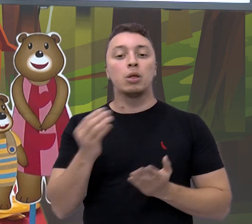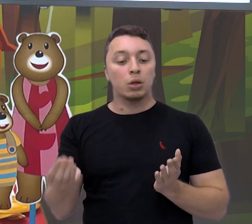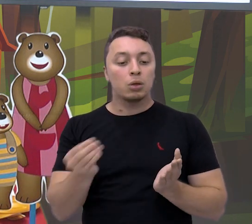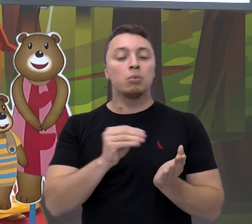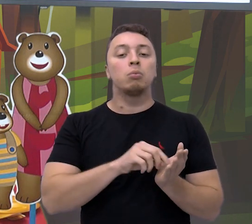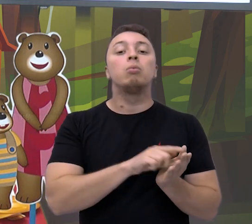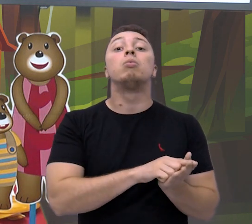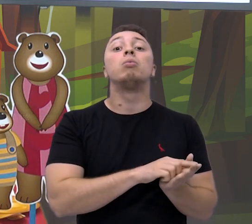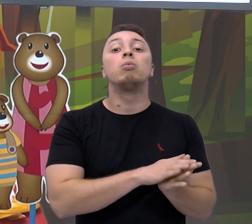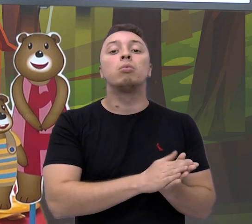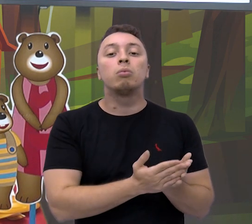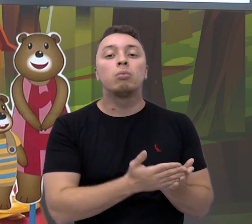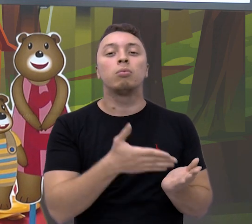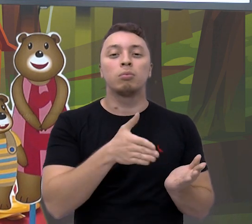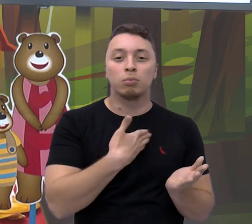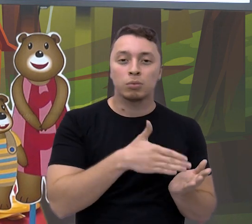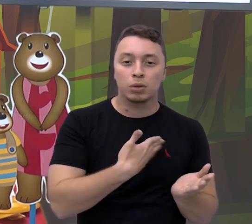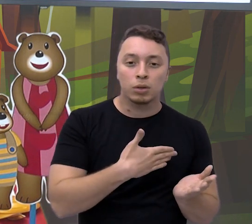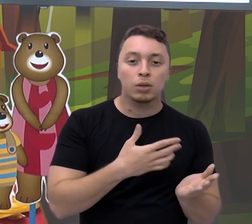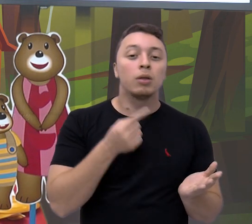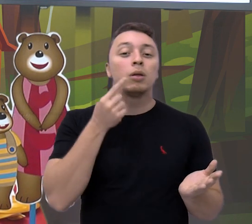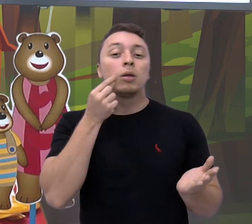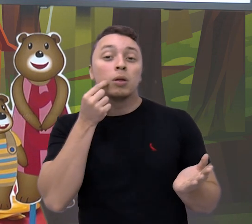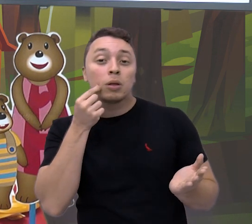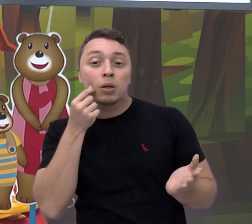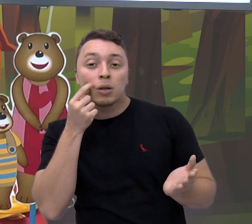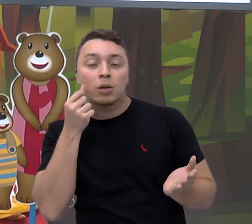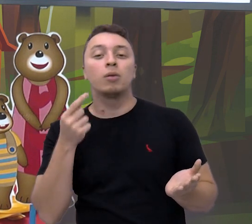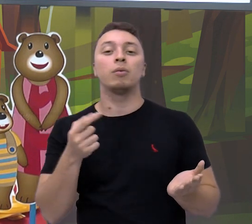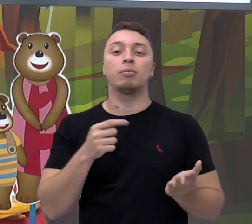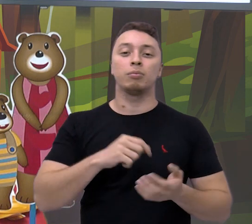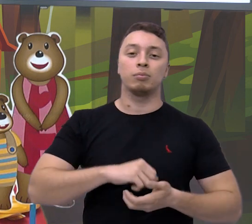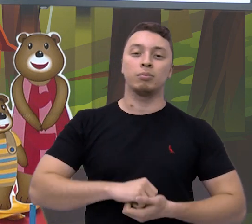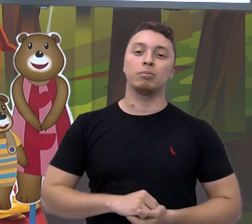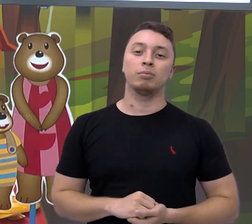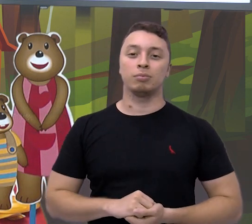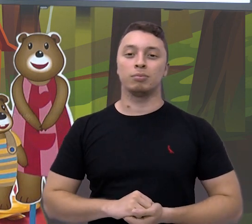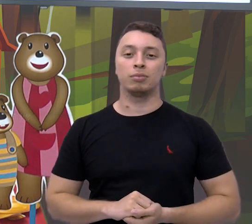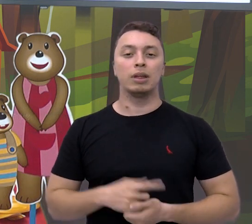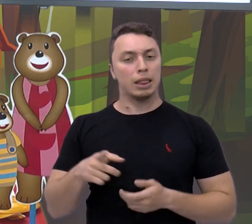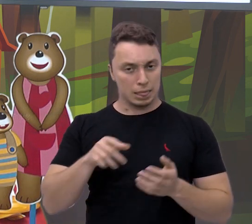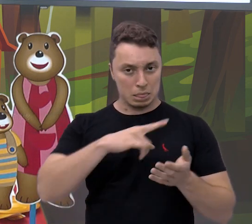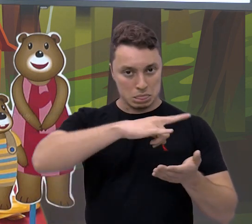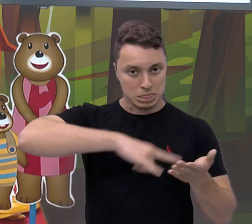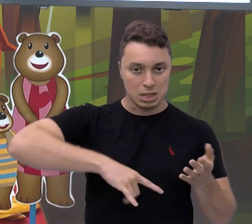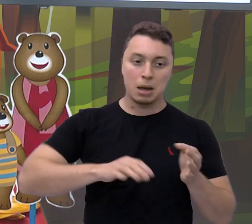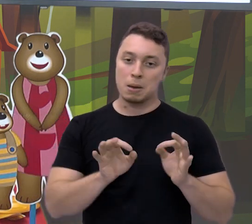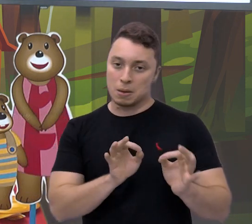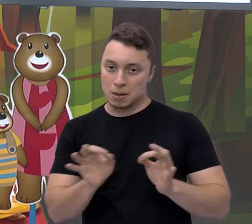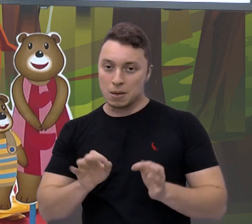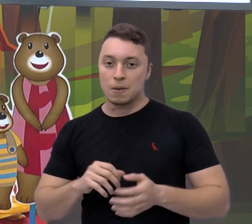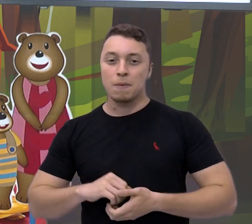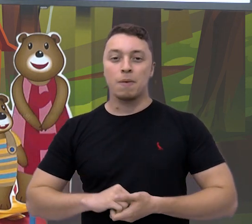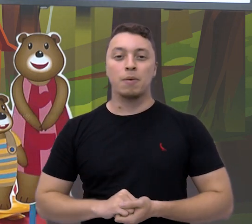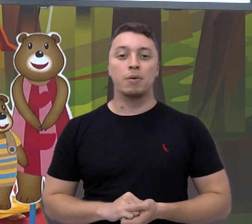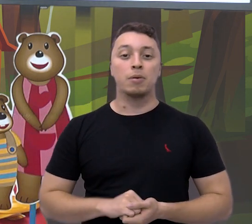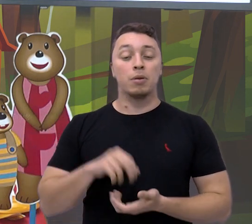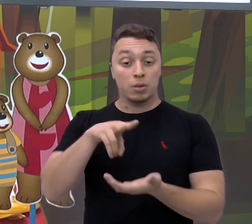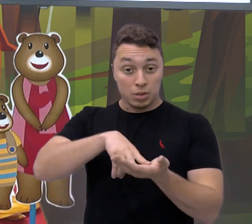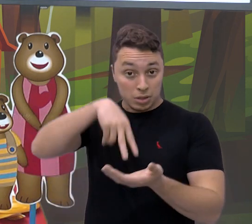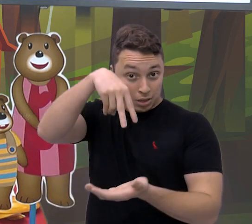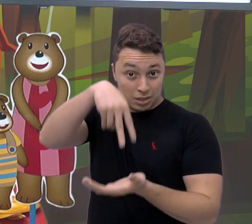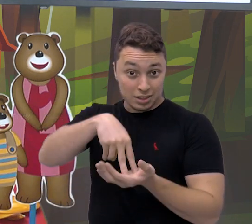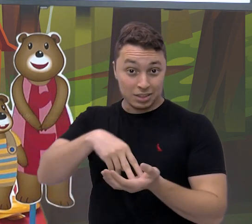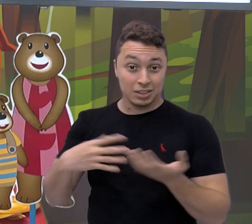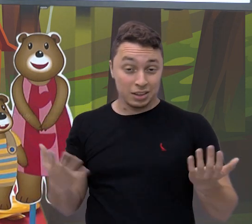caderno de vocês, lápis e borracha, para a gente poder fazer nossas atividades de hoje. E fica aí de pé, que